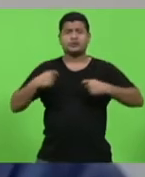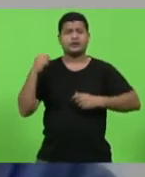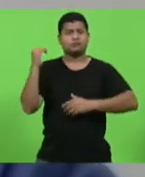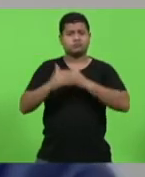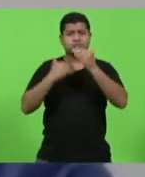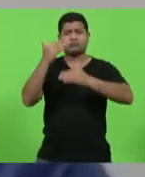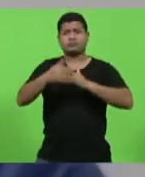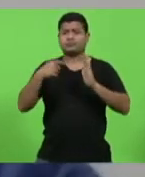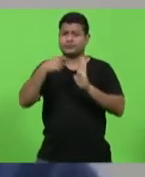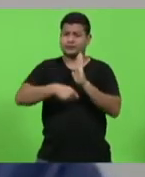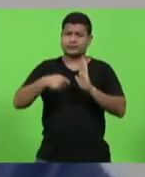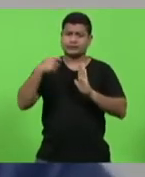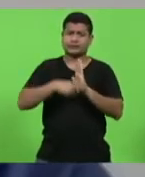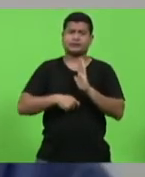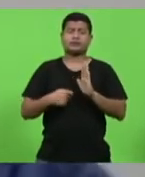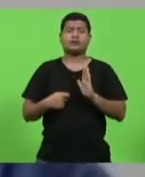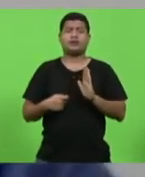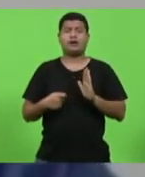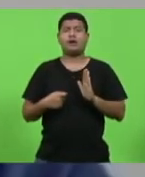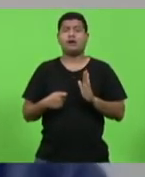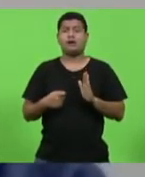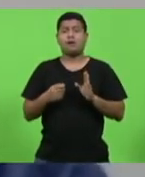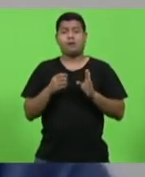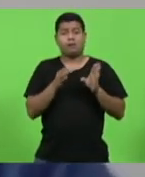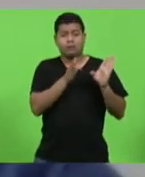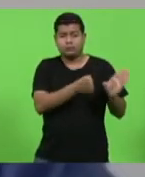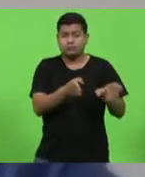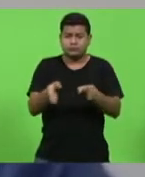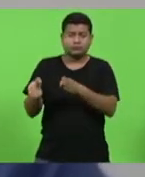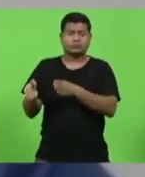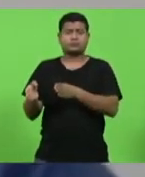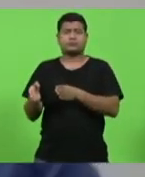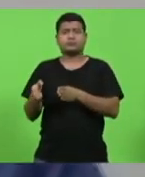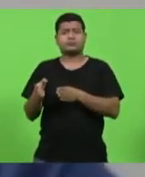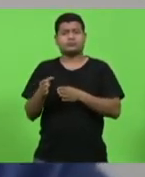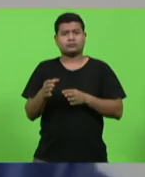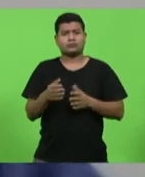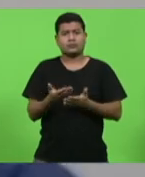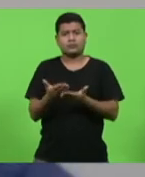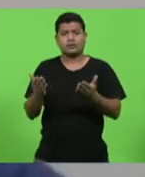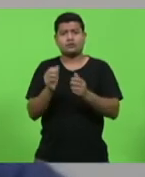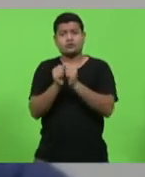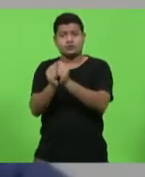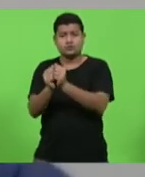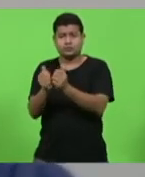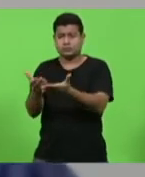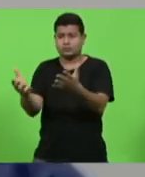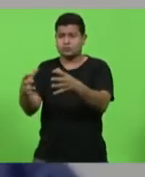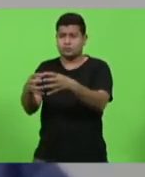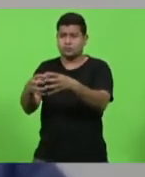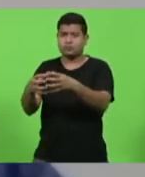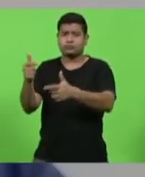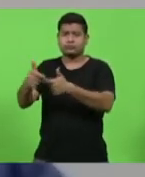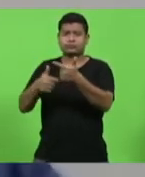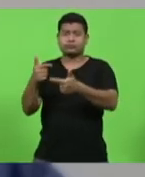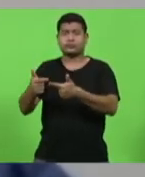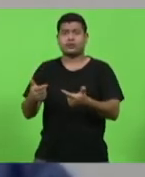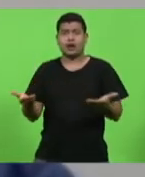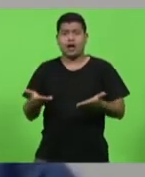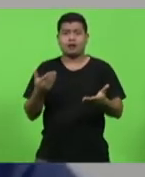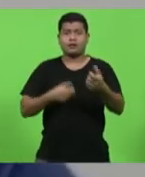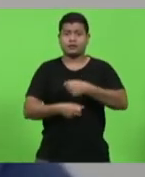luta e na organização junto da classe trabalhadora. Neste ano,